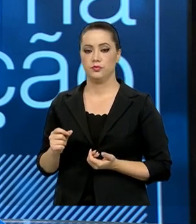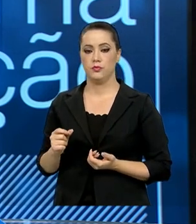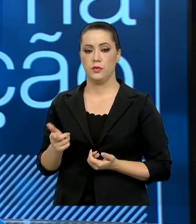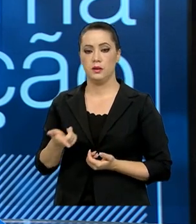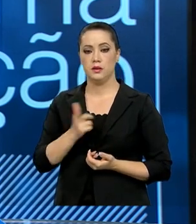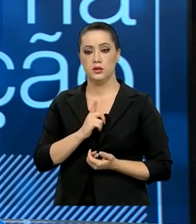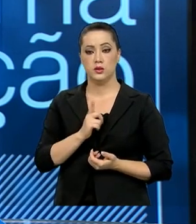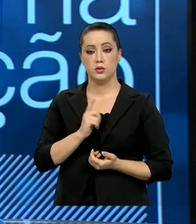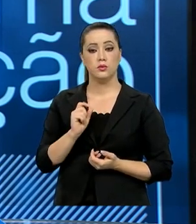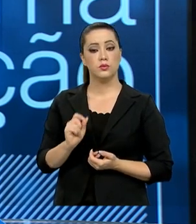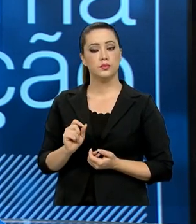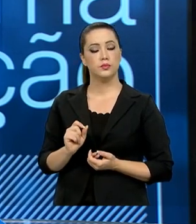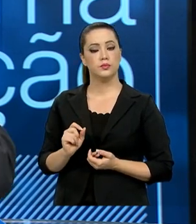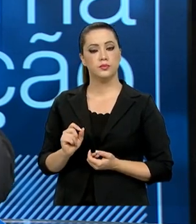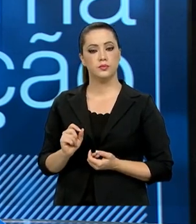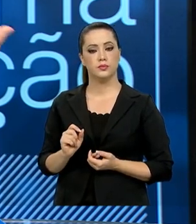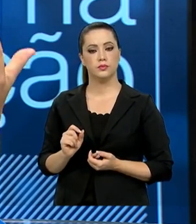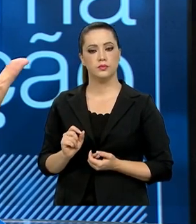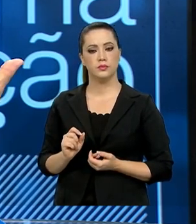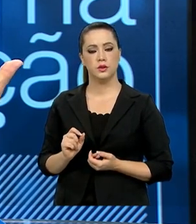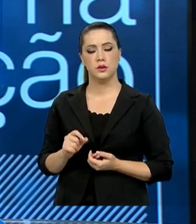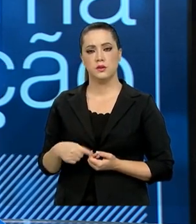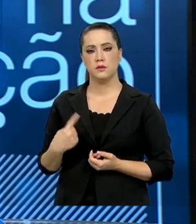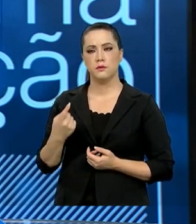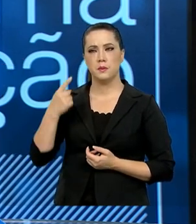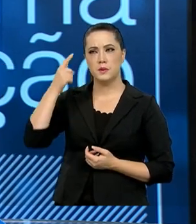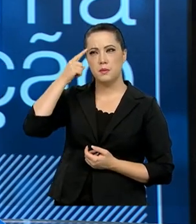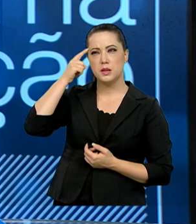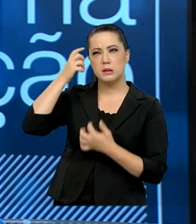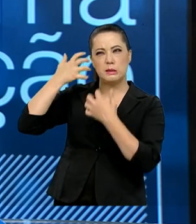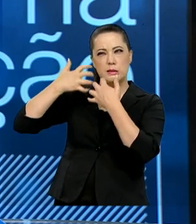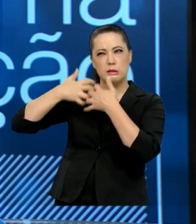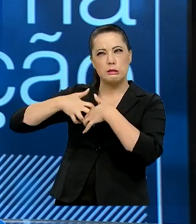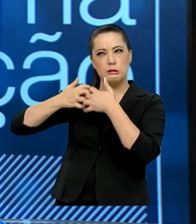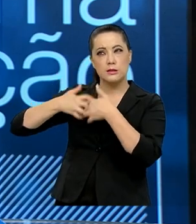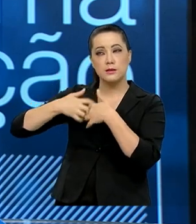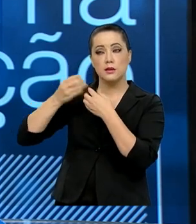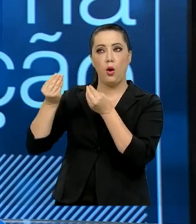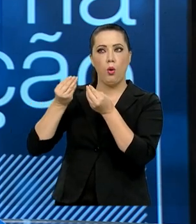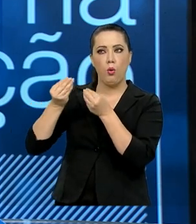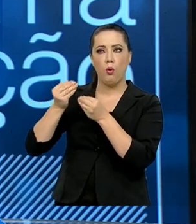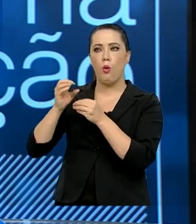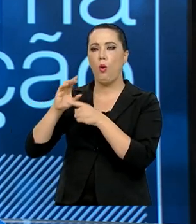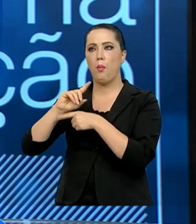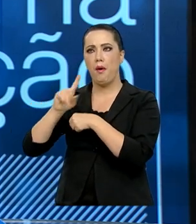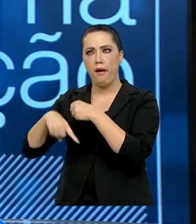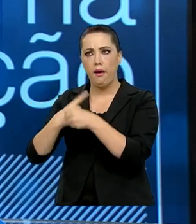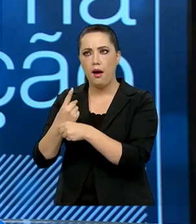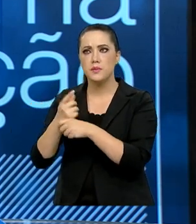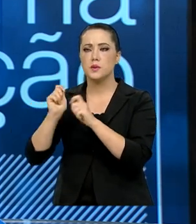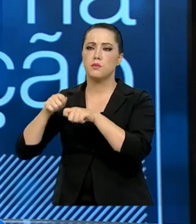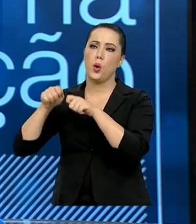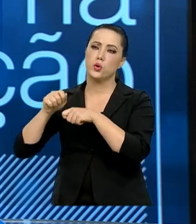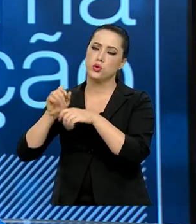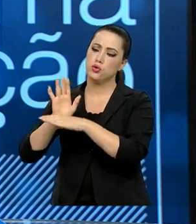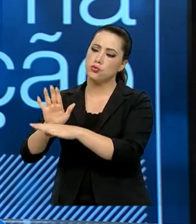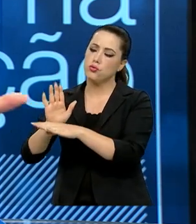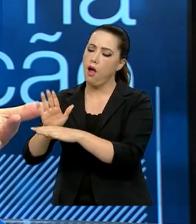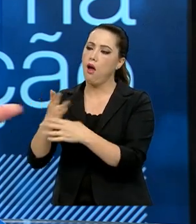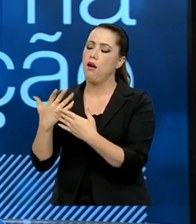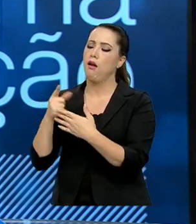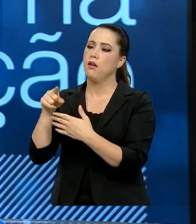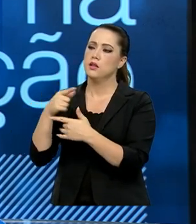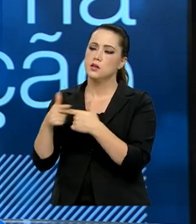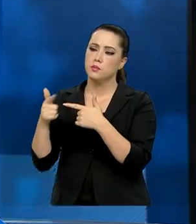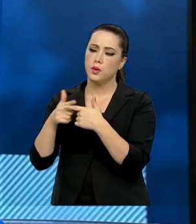Tivemos, então, começamos a refletir o que a CAPES pode fazer para contribuir com relação a